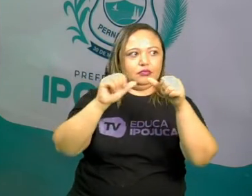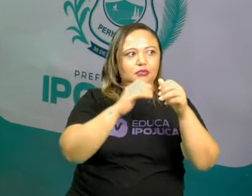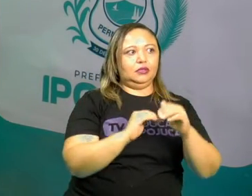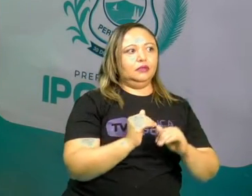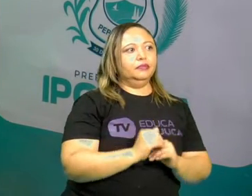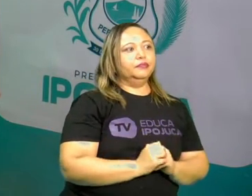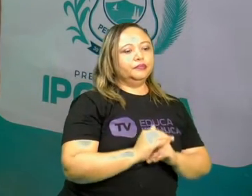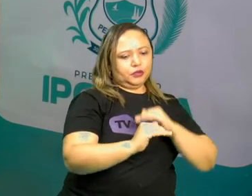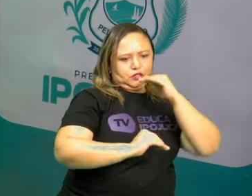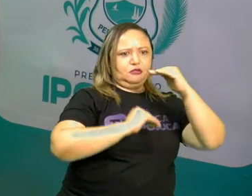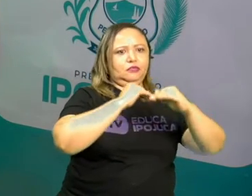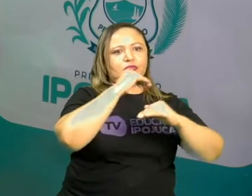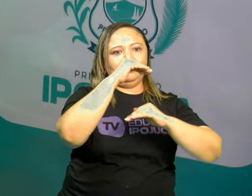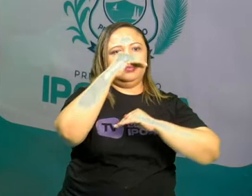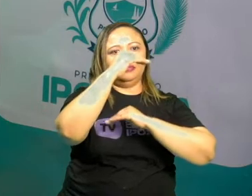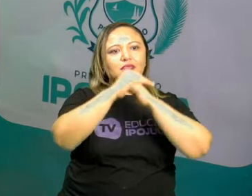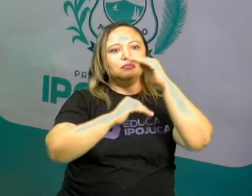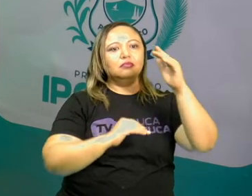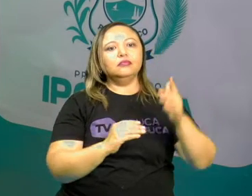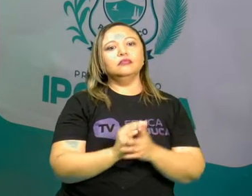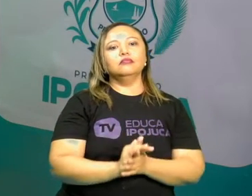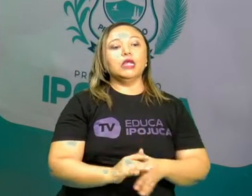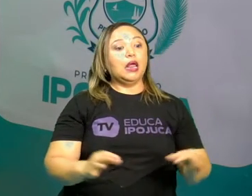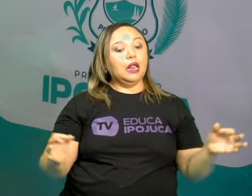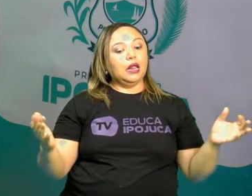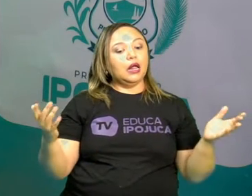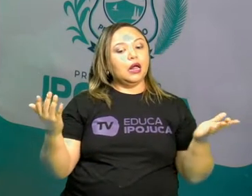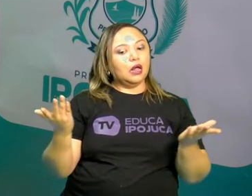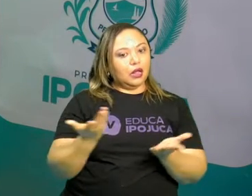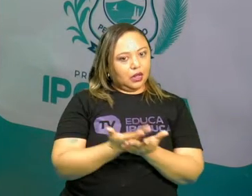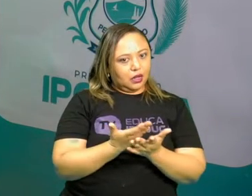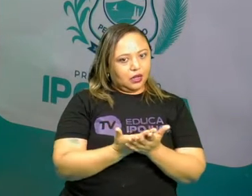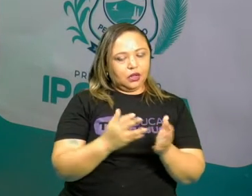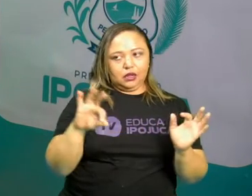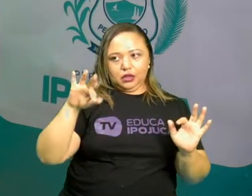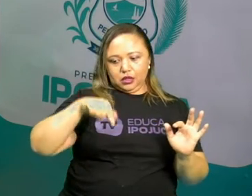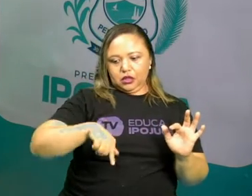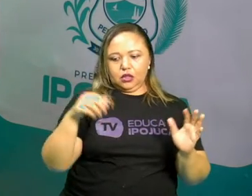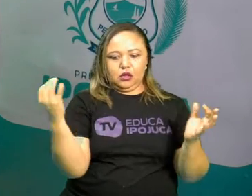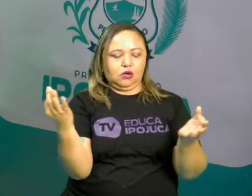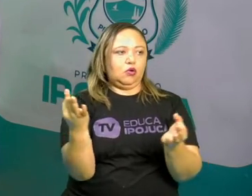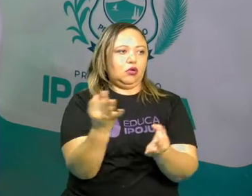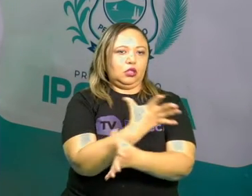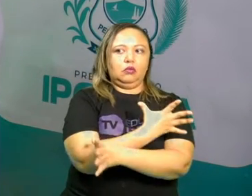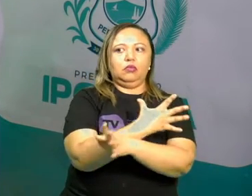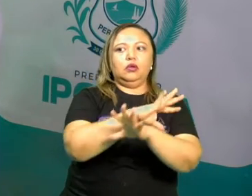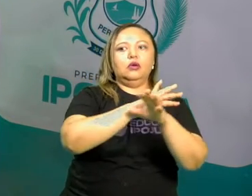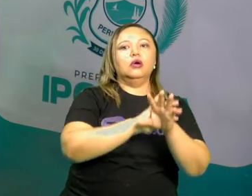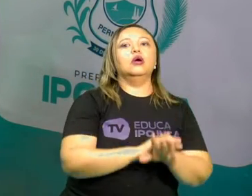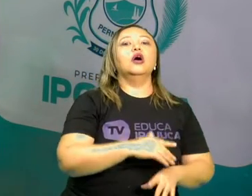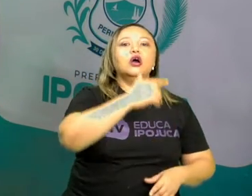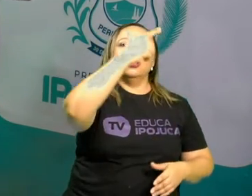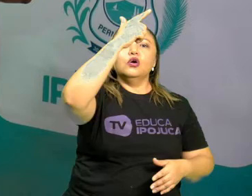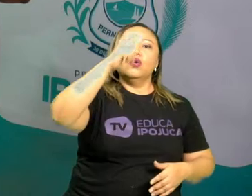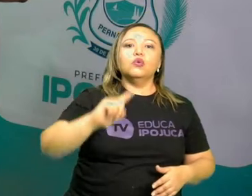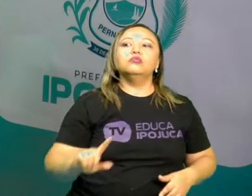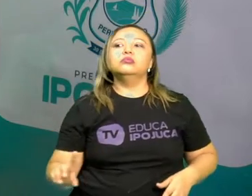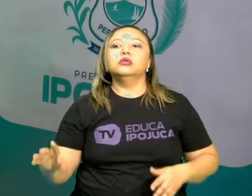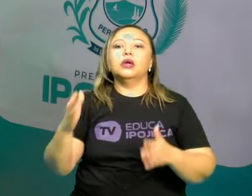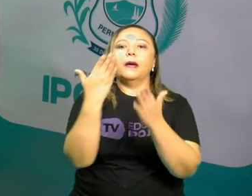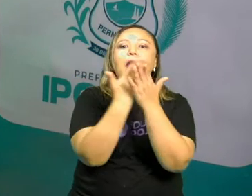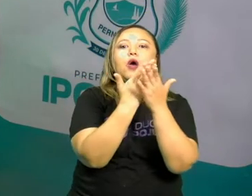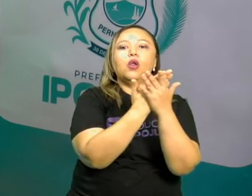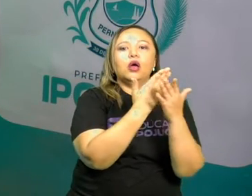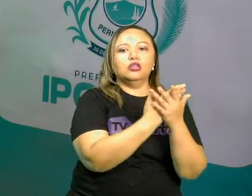Bem, pessoal, nós encerramos nossa aulinha de hoje. Na próxima, a gente vai falar mais um